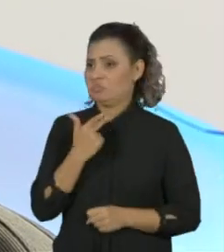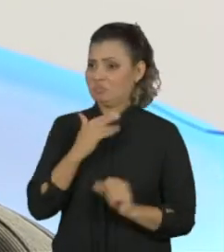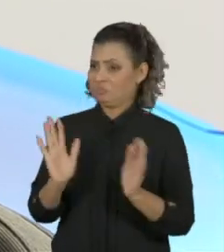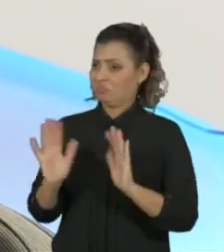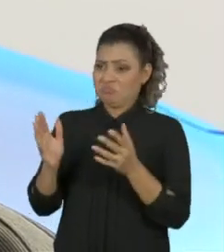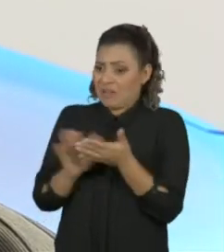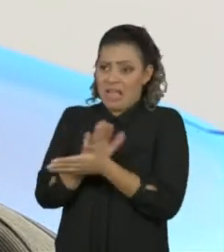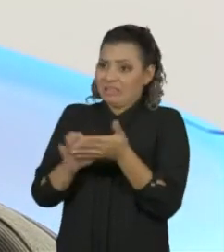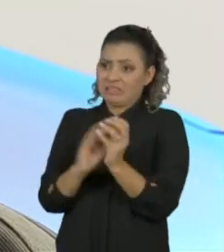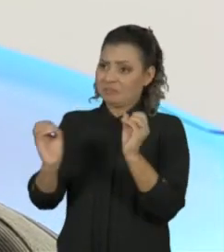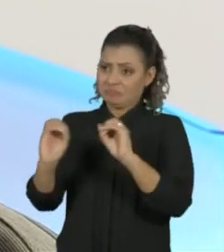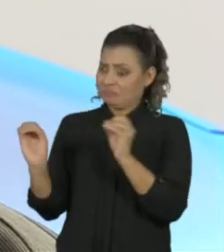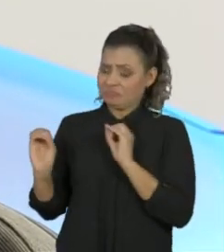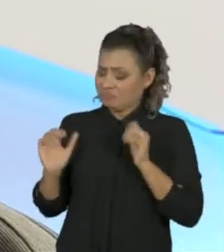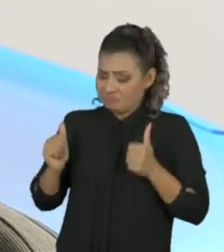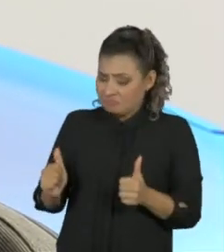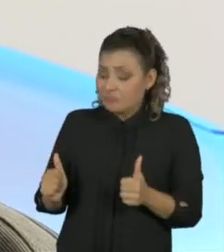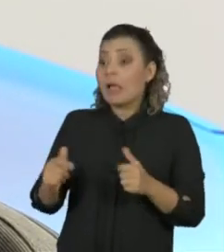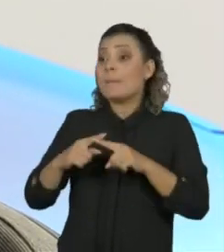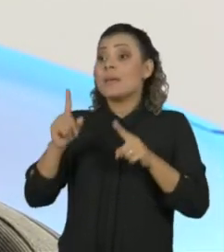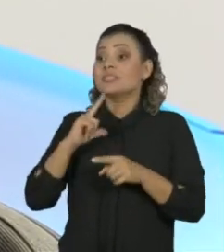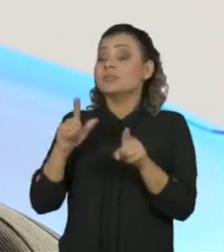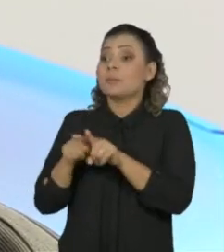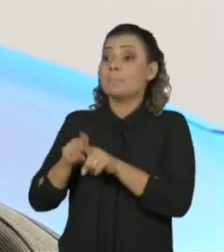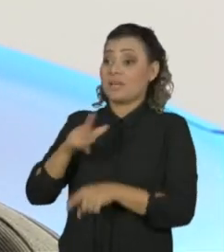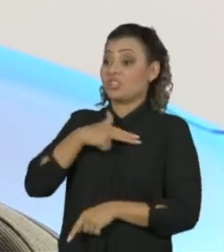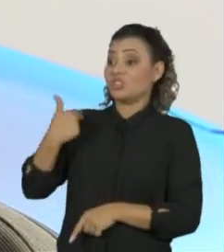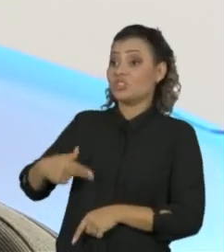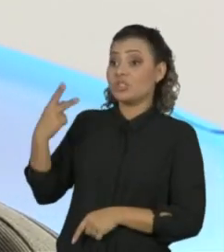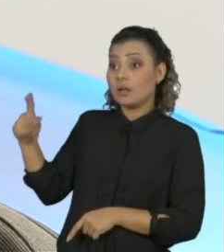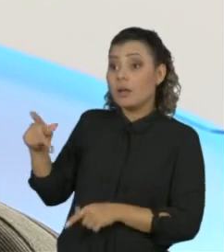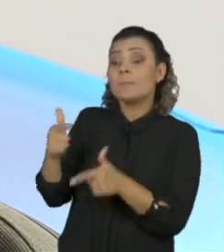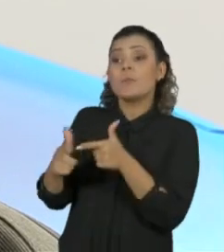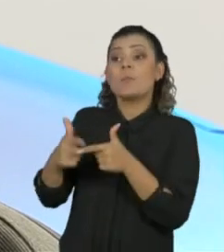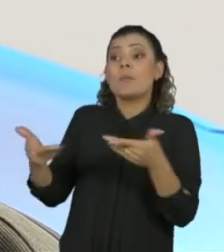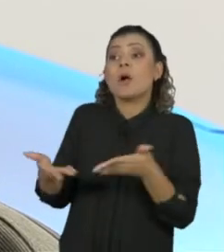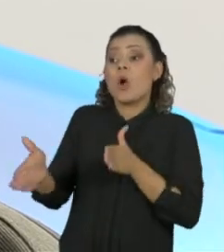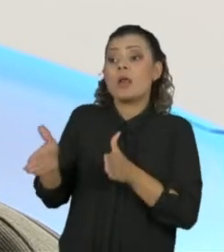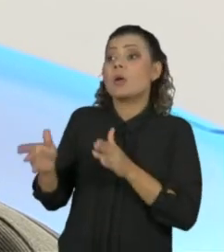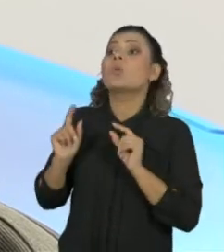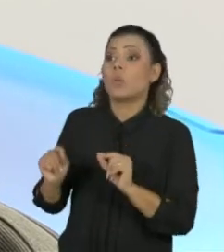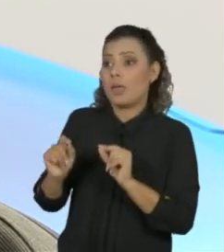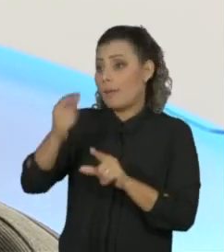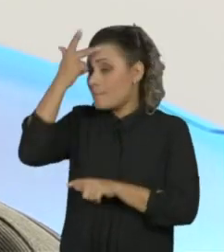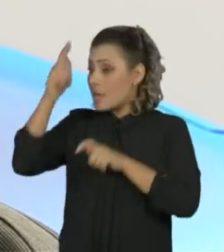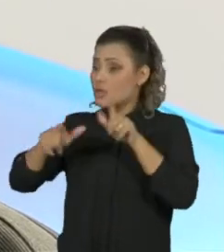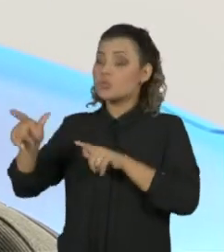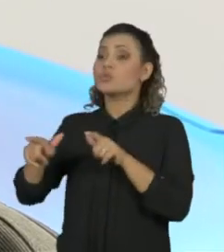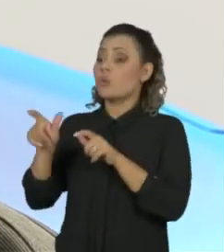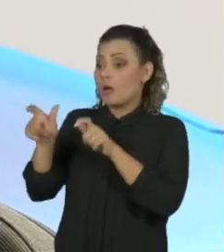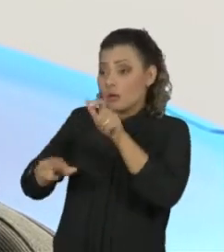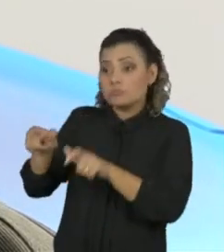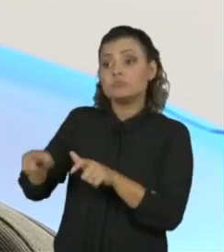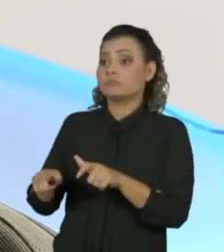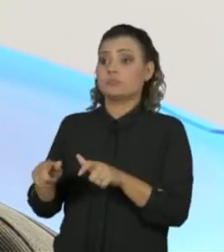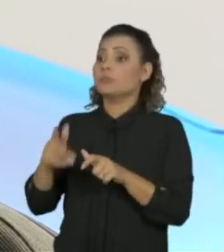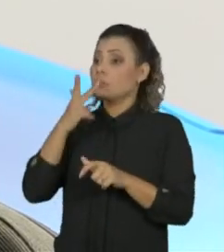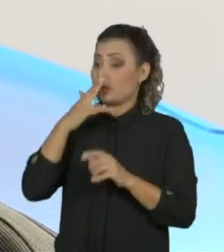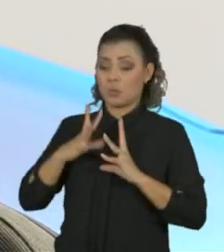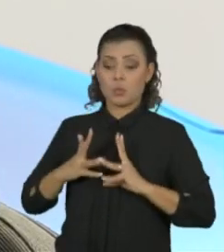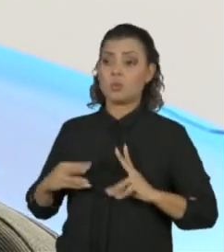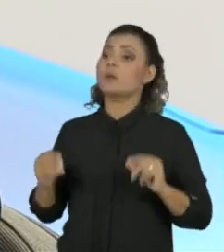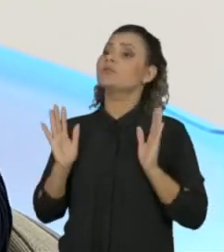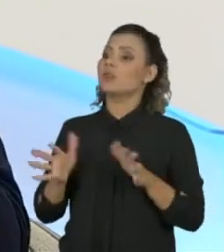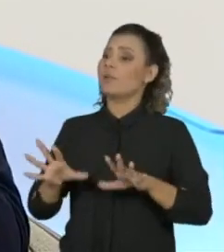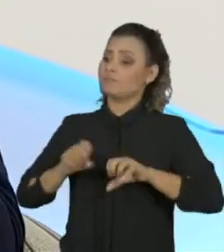E acontece em alguns casos, e a China está tendo problema por causa disso agora, das pessoas, às vezes, aparentemente se curarem,